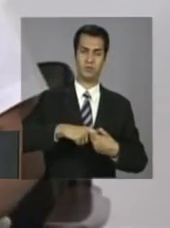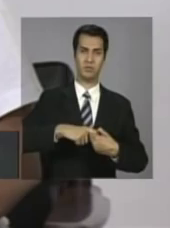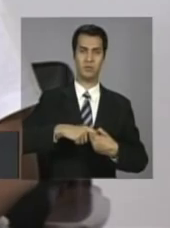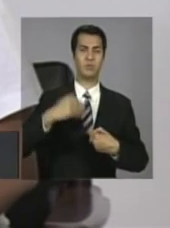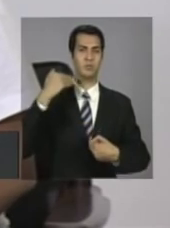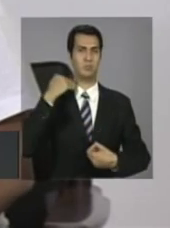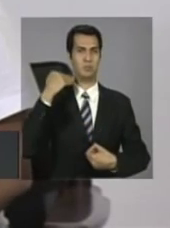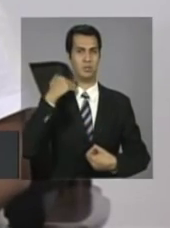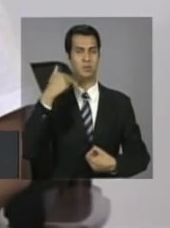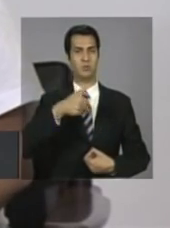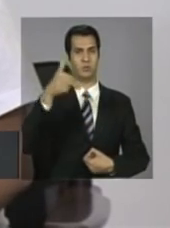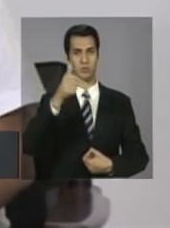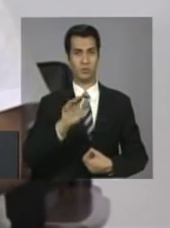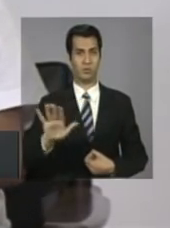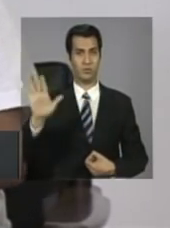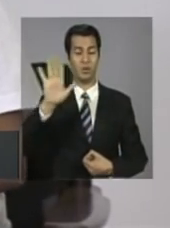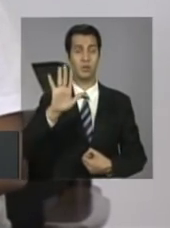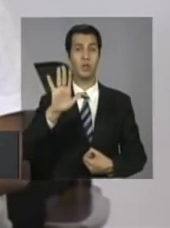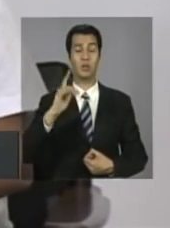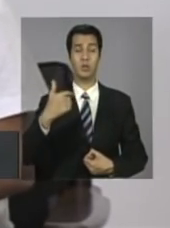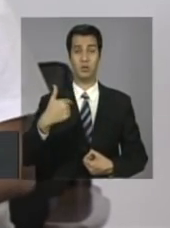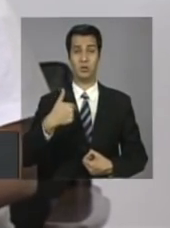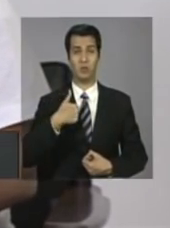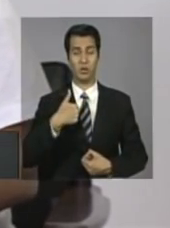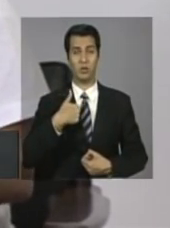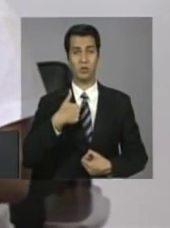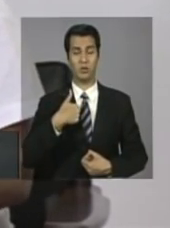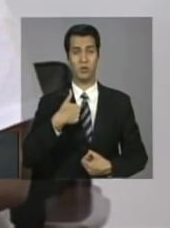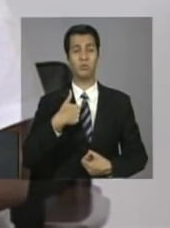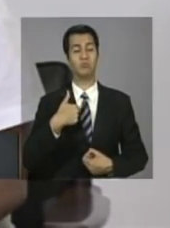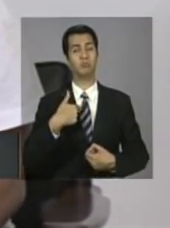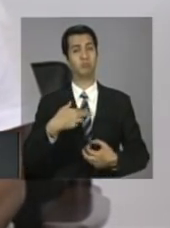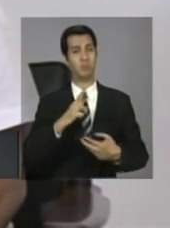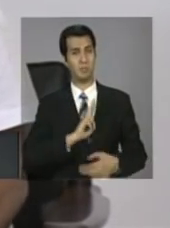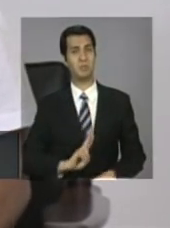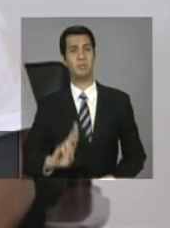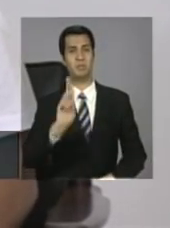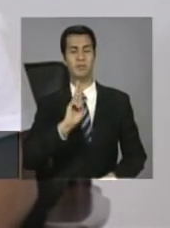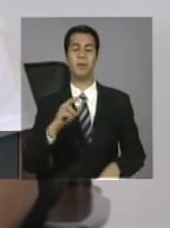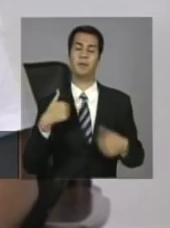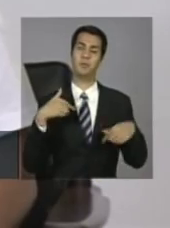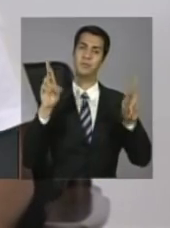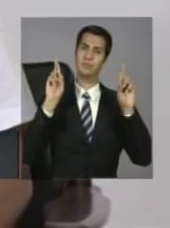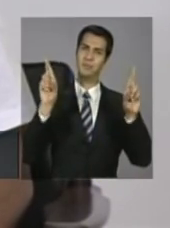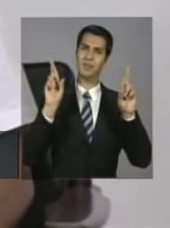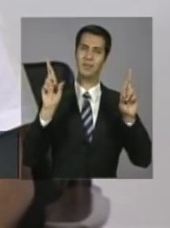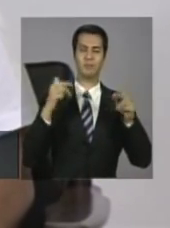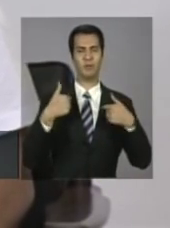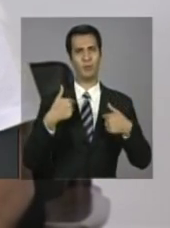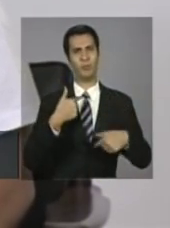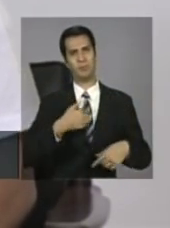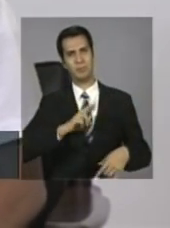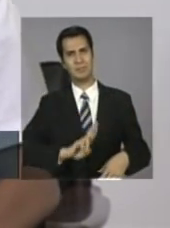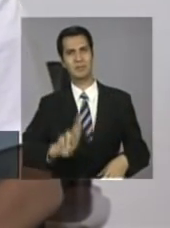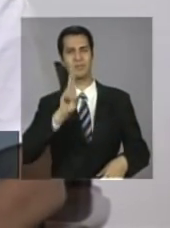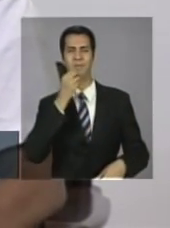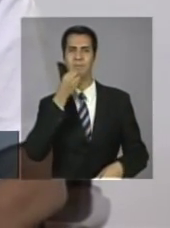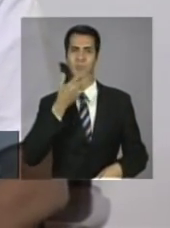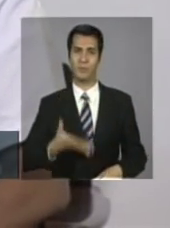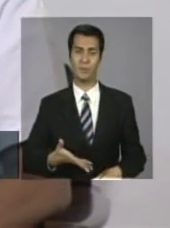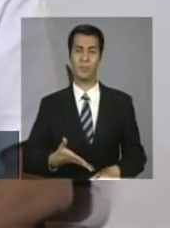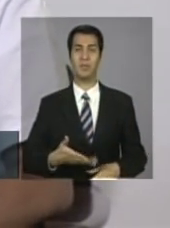do banco, né? Estou aqui para fazer essa representação, eu espero que eu tenha feito a representação muito bem e